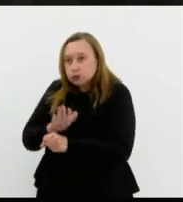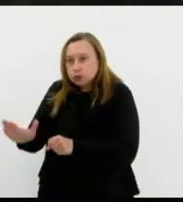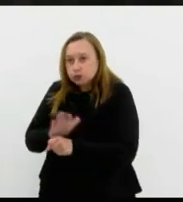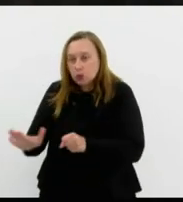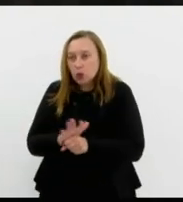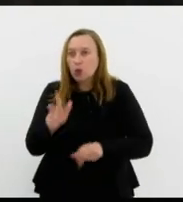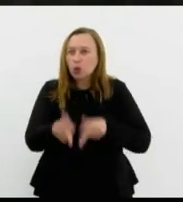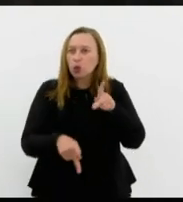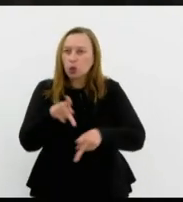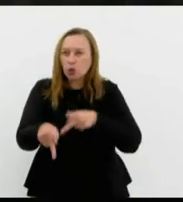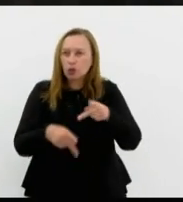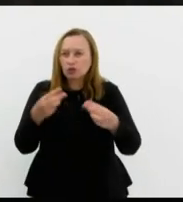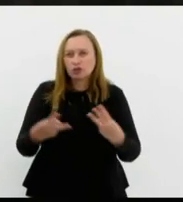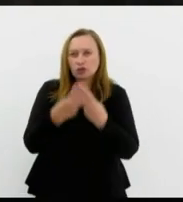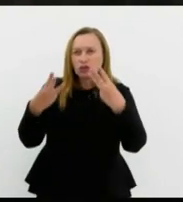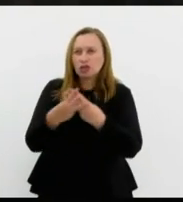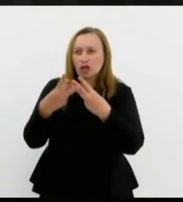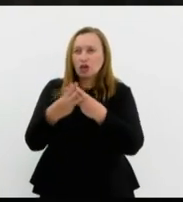mundo